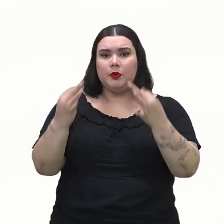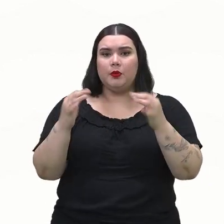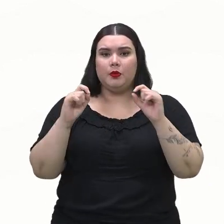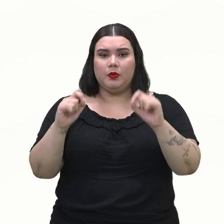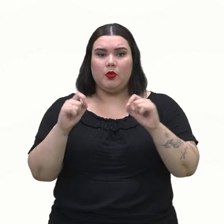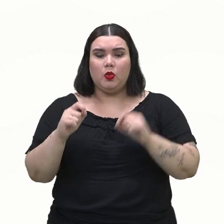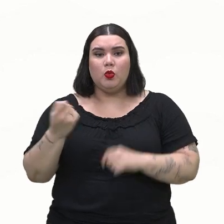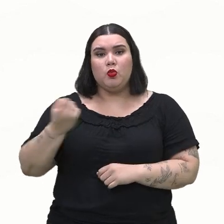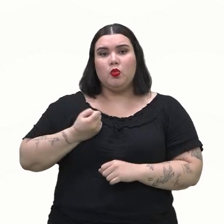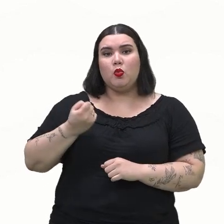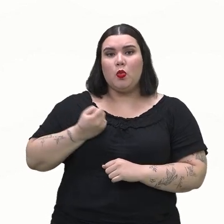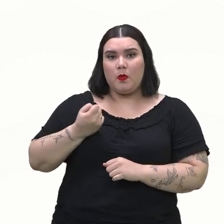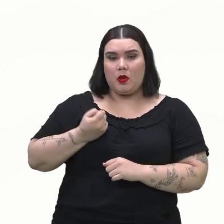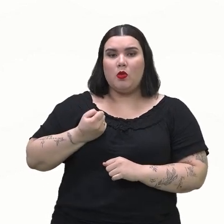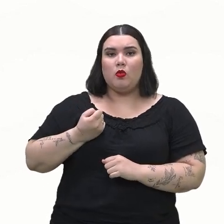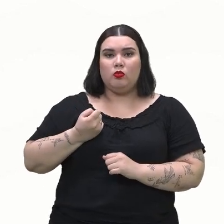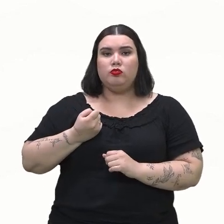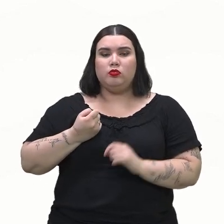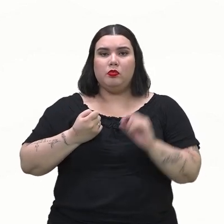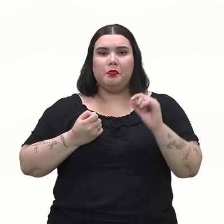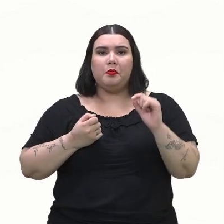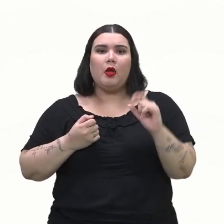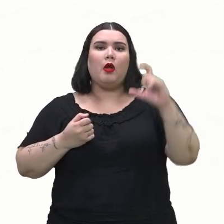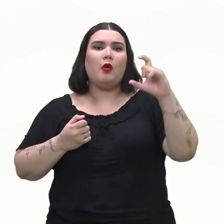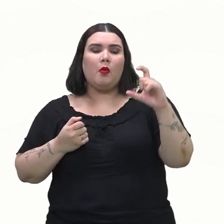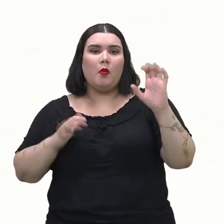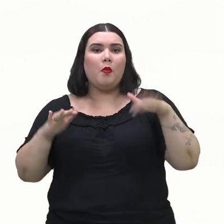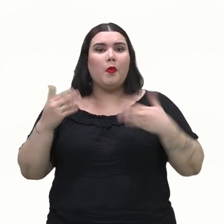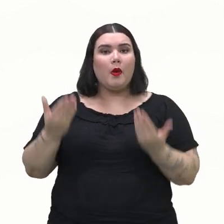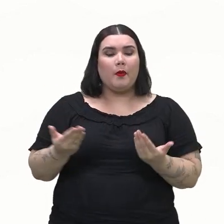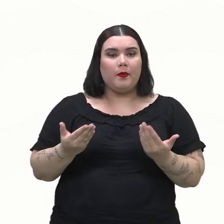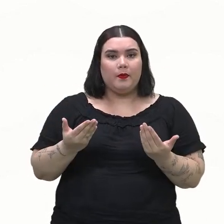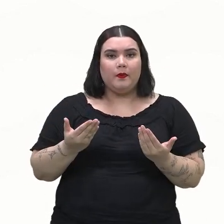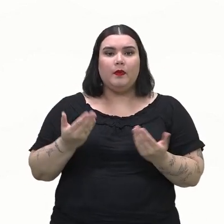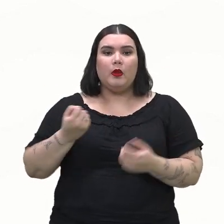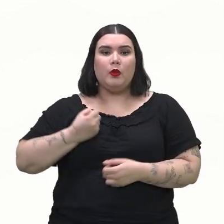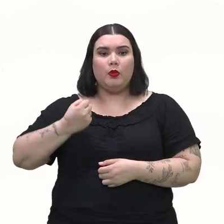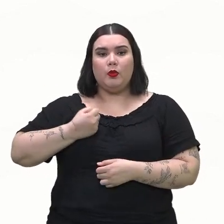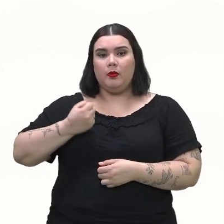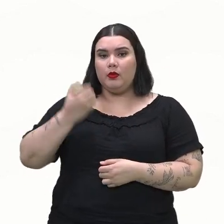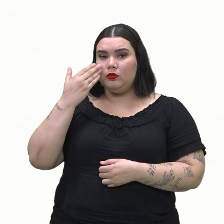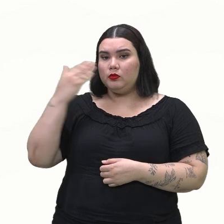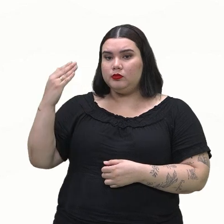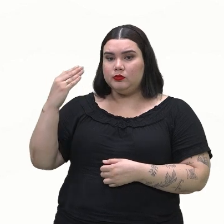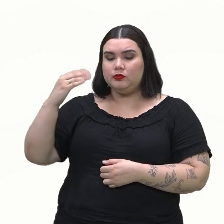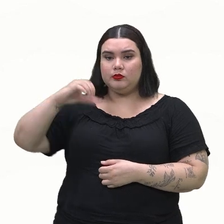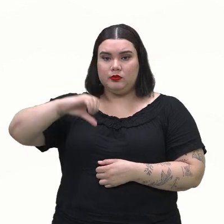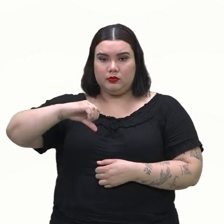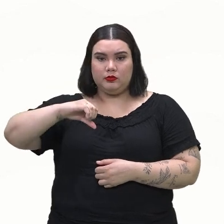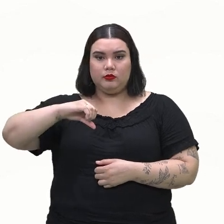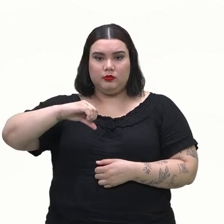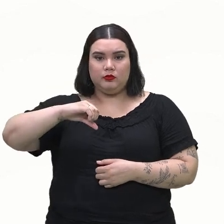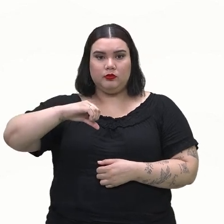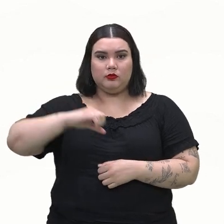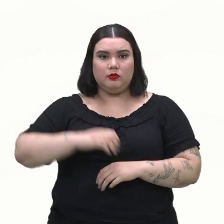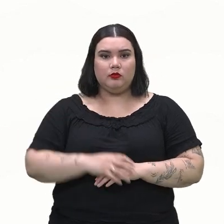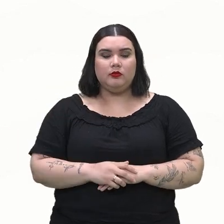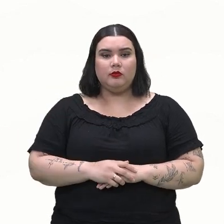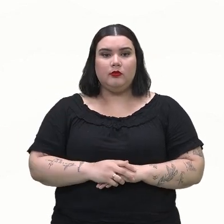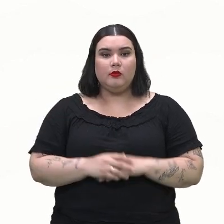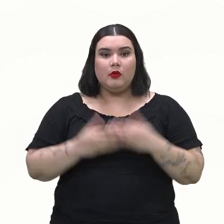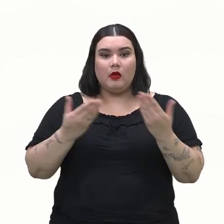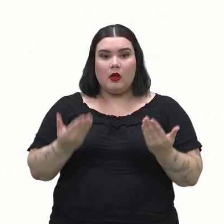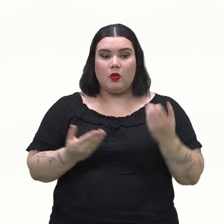maior número pertencente a ela. E esse maior número é justamente aqui o número 9. Se